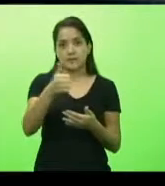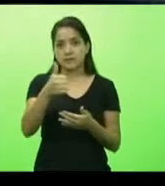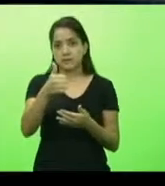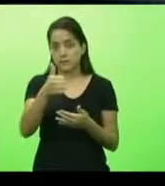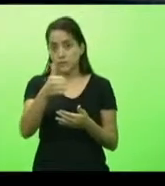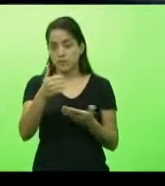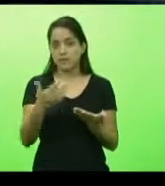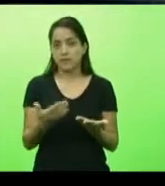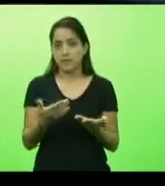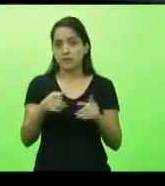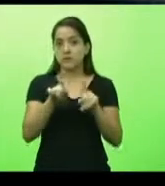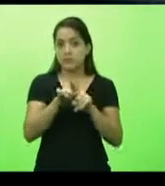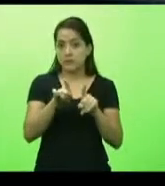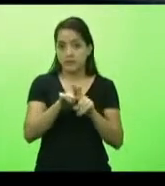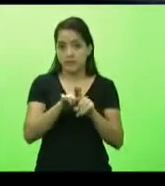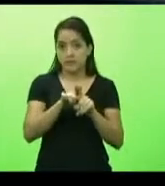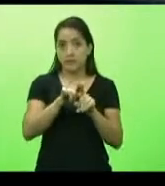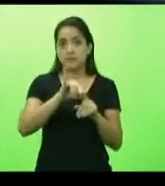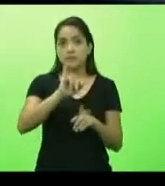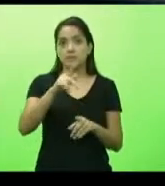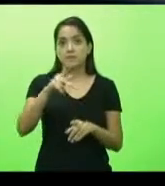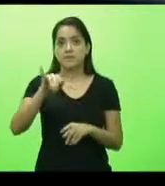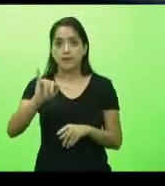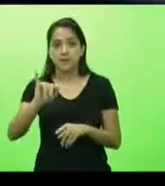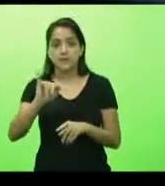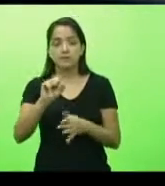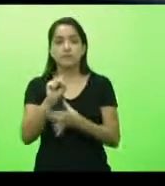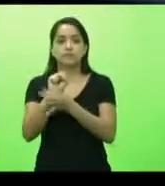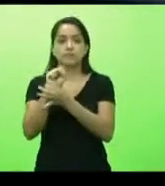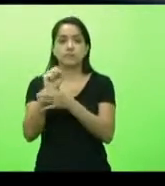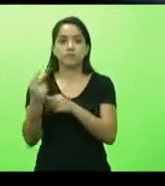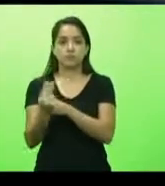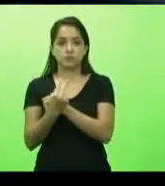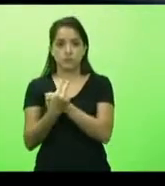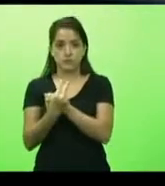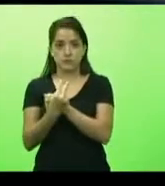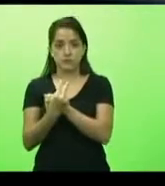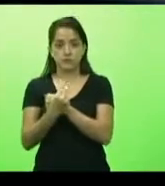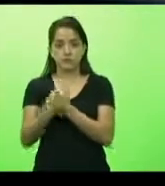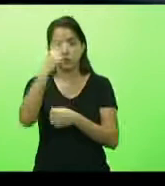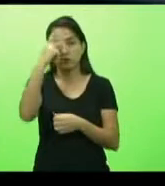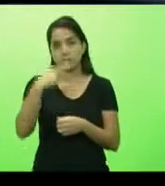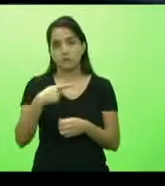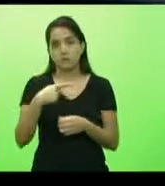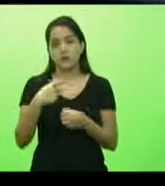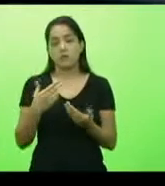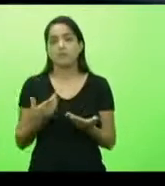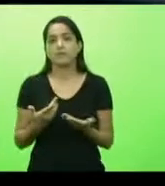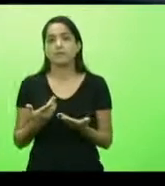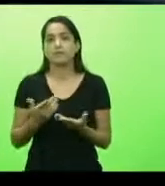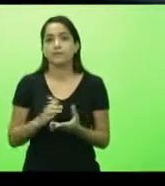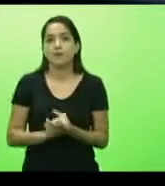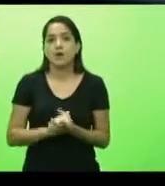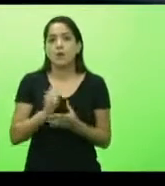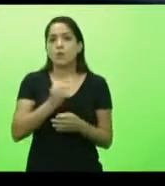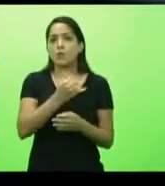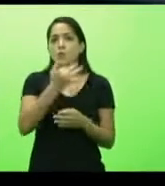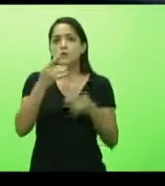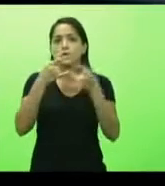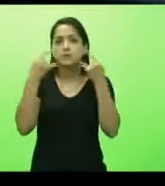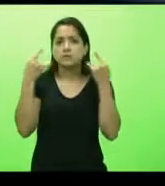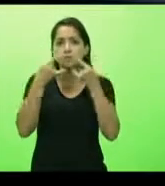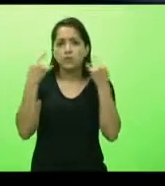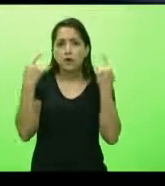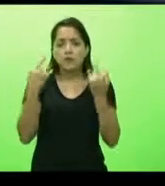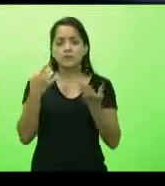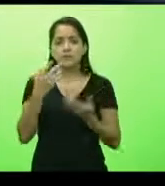se diz em relação aos EPIs, equipamentos de proteção. Vocês sabem quantas máscaras cada